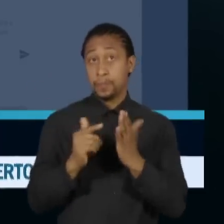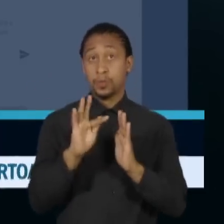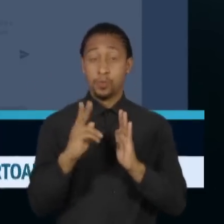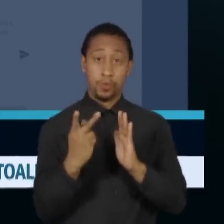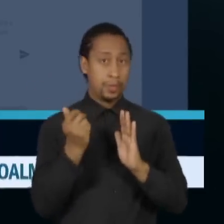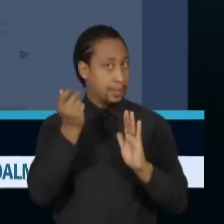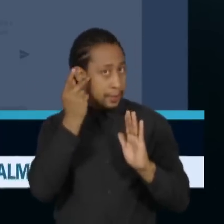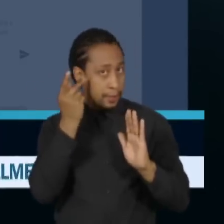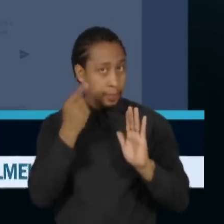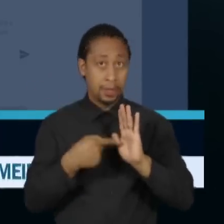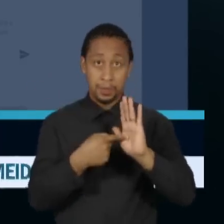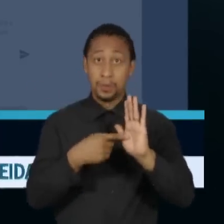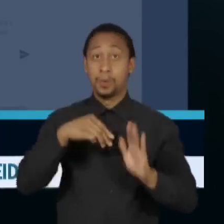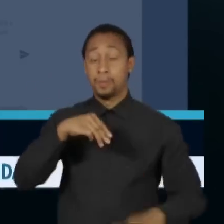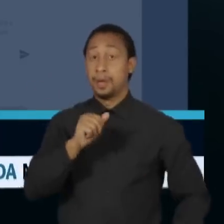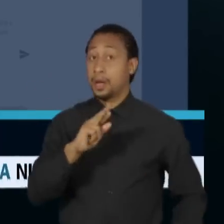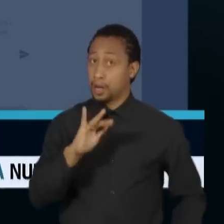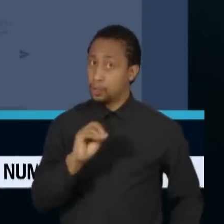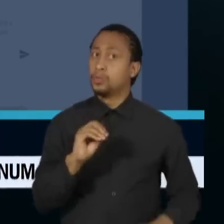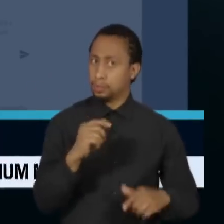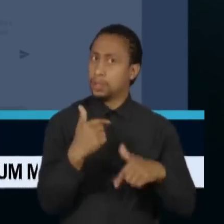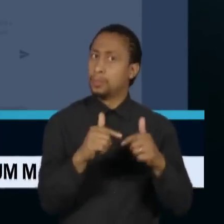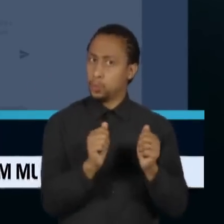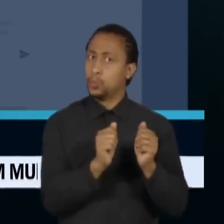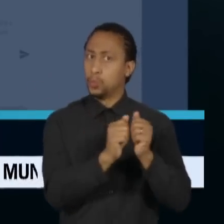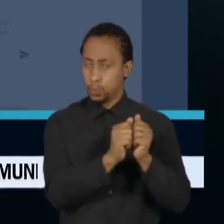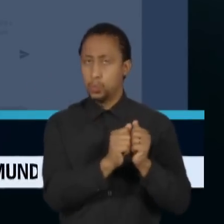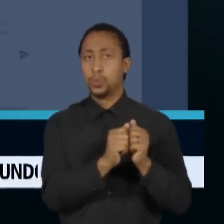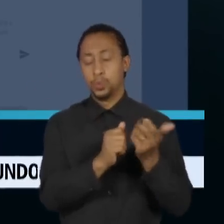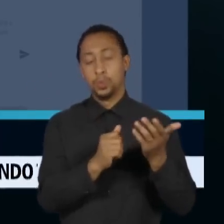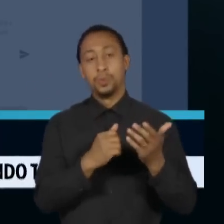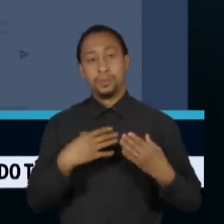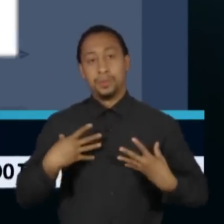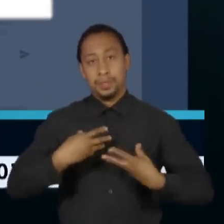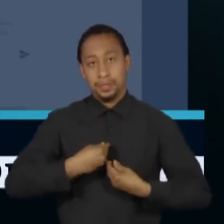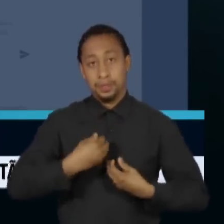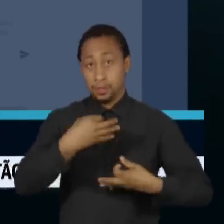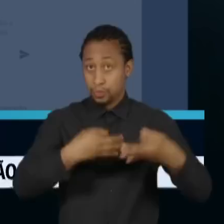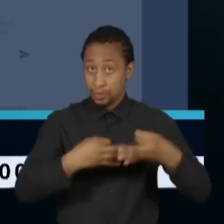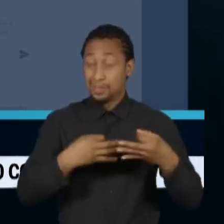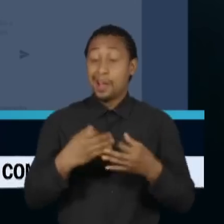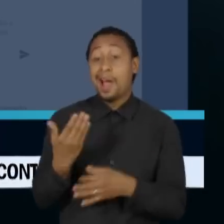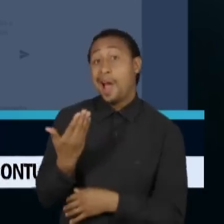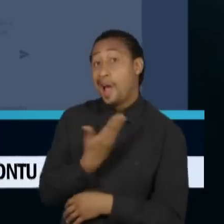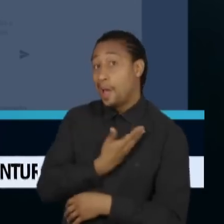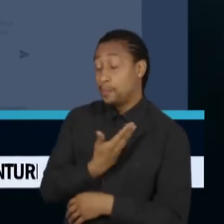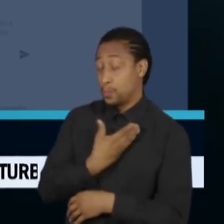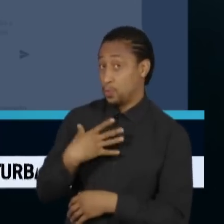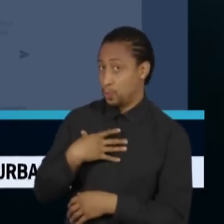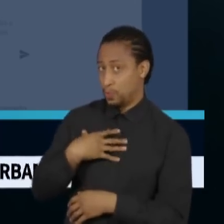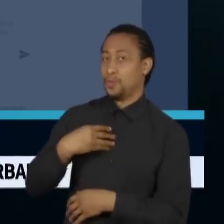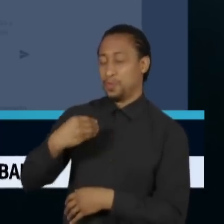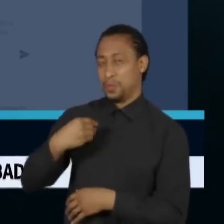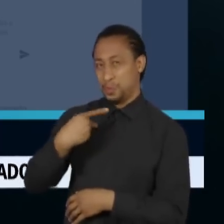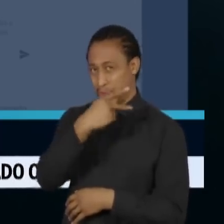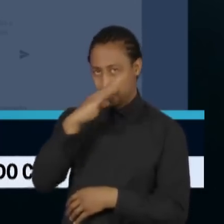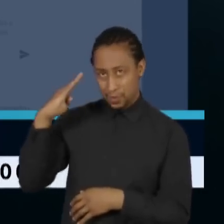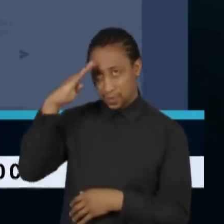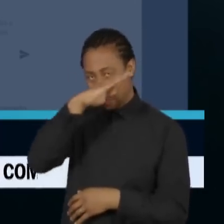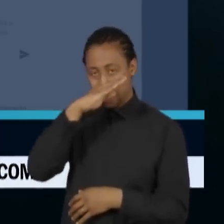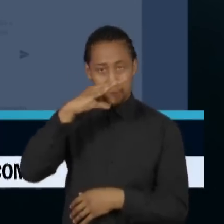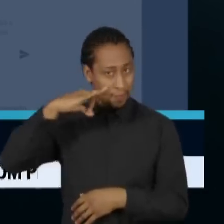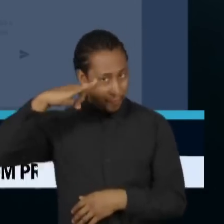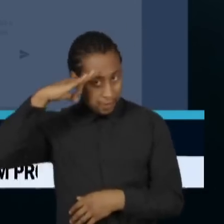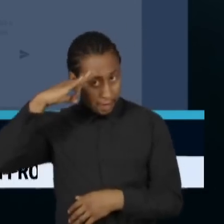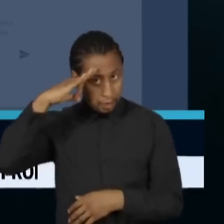Oliveira, que foi braço direito do ministro da Justiça, Anderson Torres, amigo do filho do presidente, senador Flávio Bolsonaro, deve